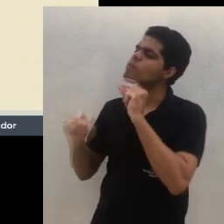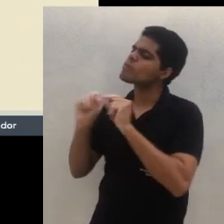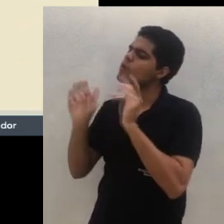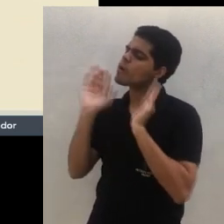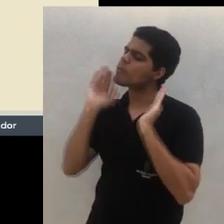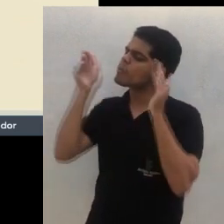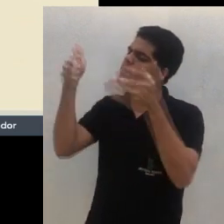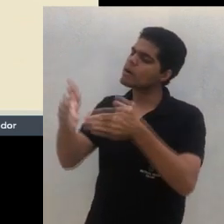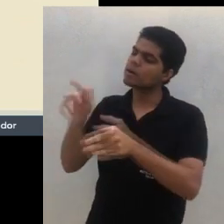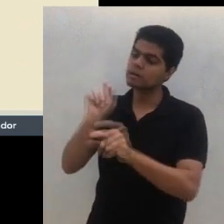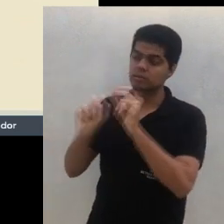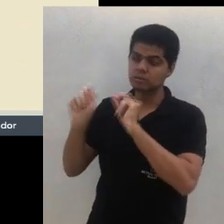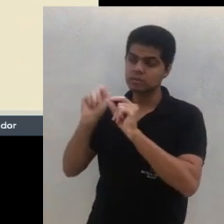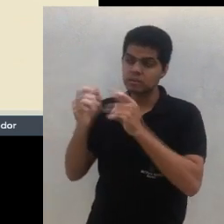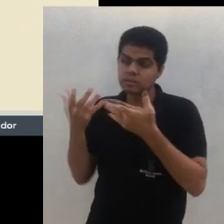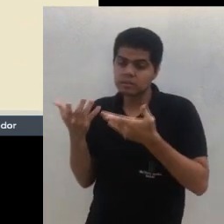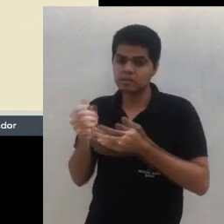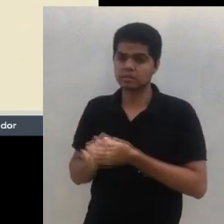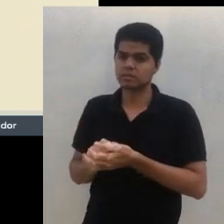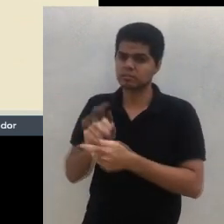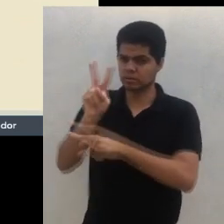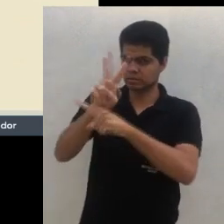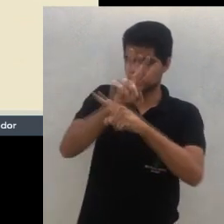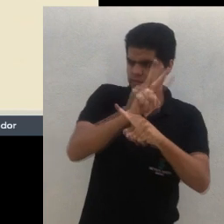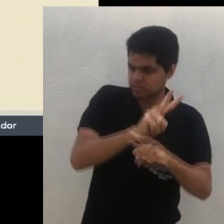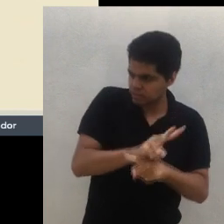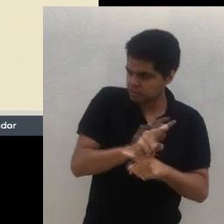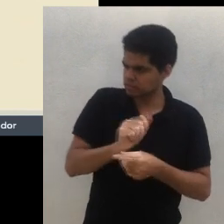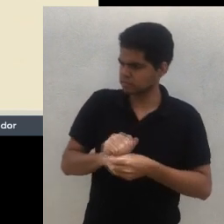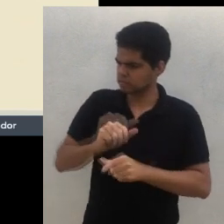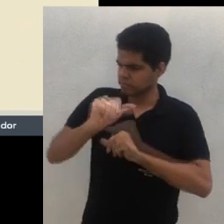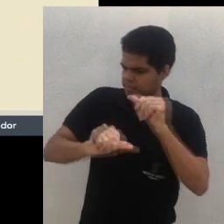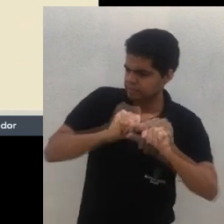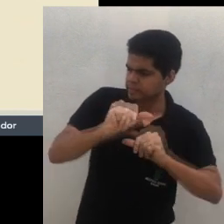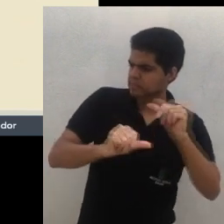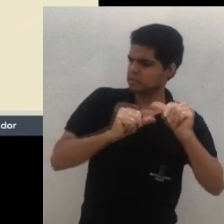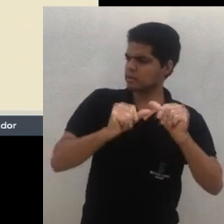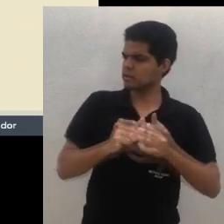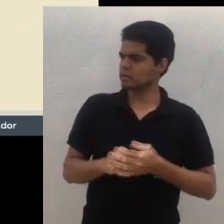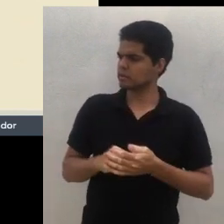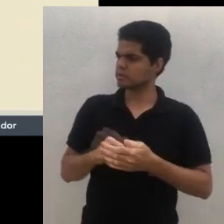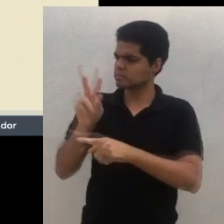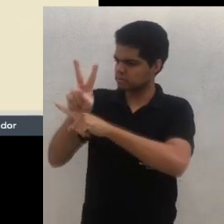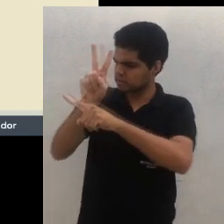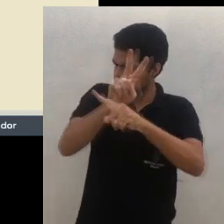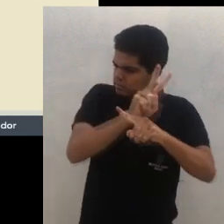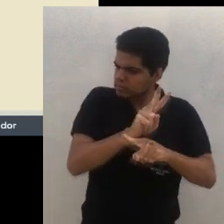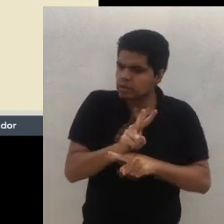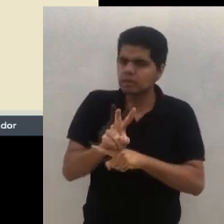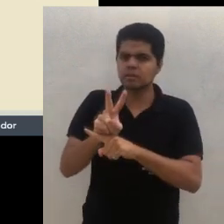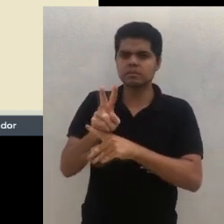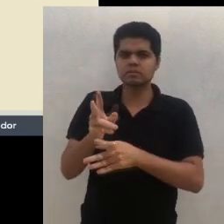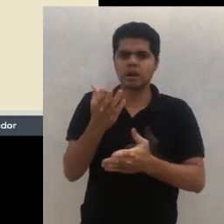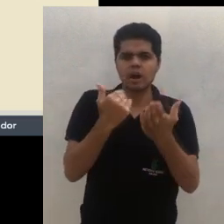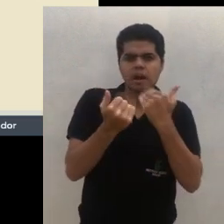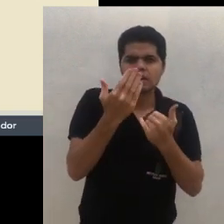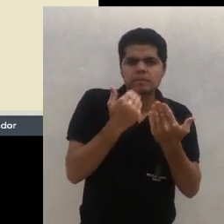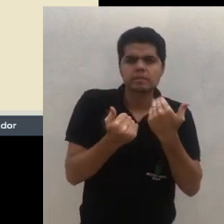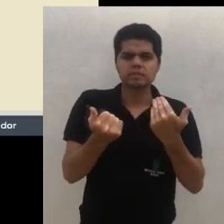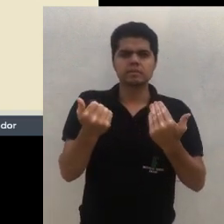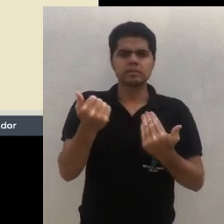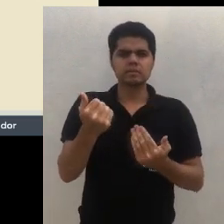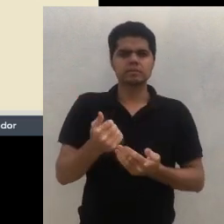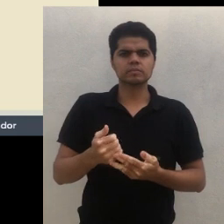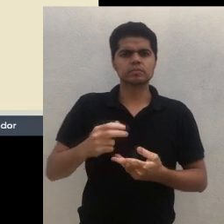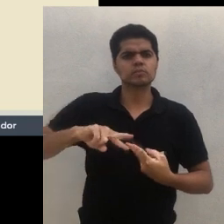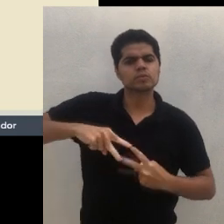a conservação, para a instauração, é segurança, soberania alimentar e nutricional, é retorno econômico, é uma combinação